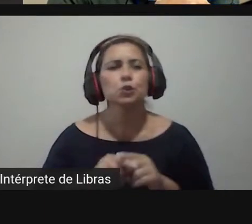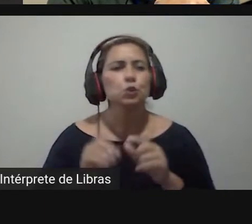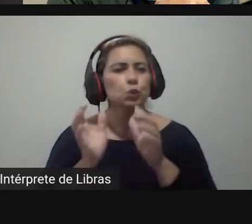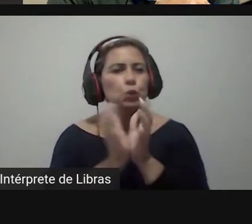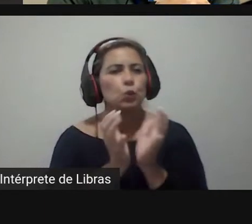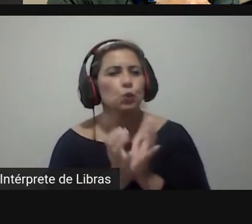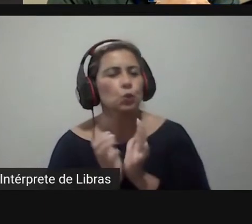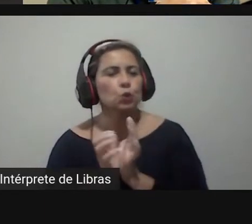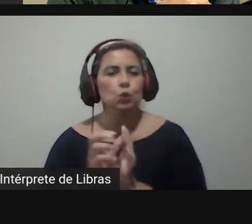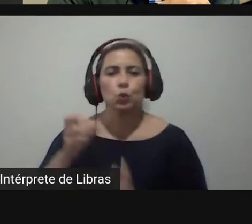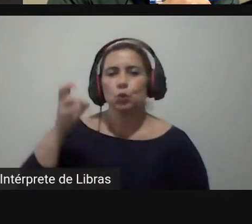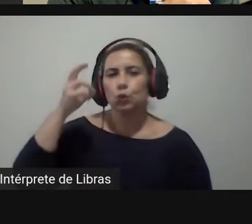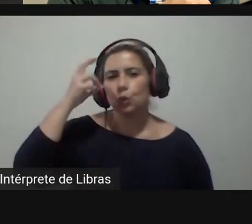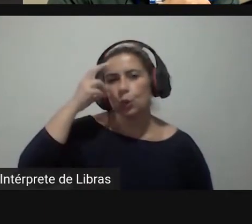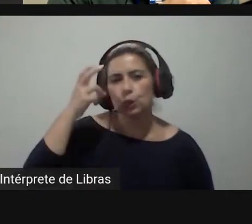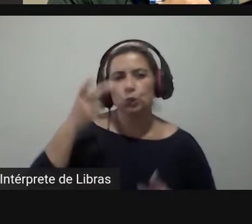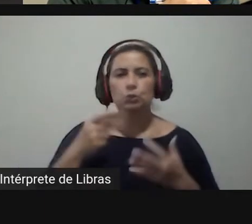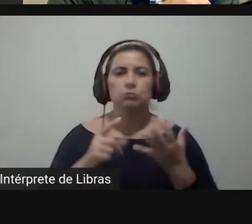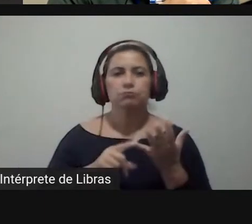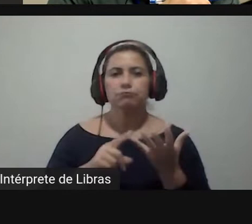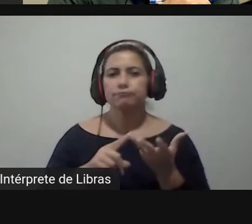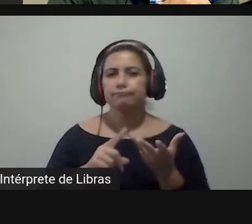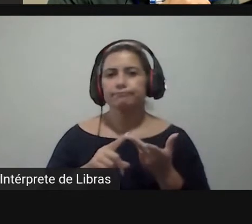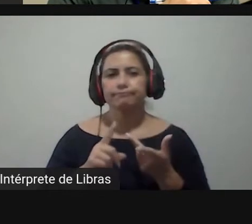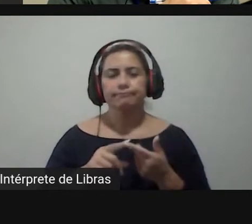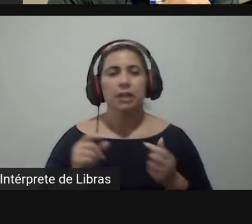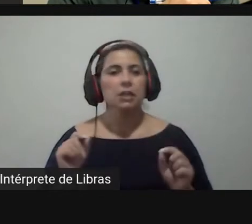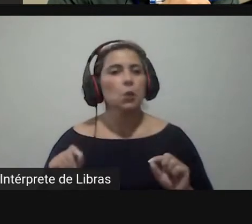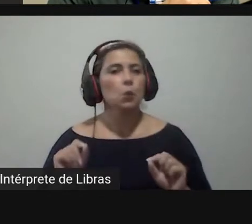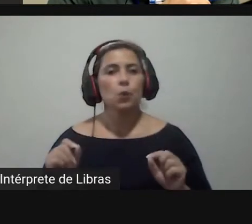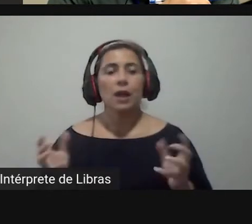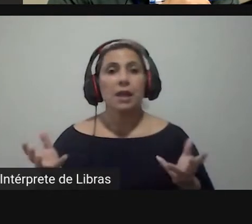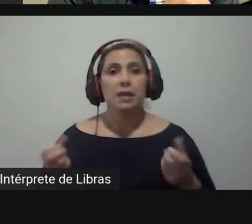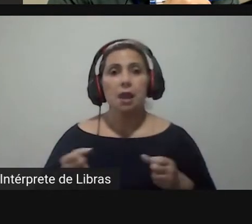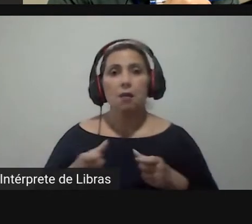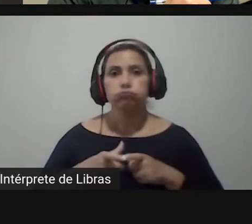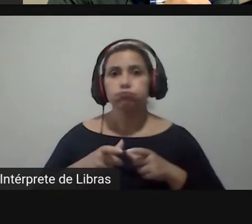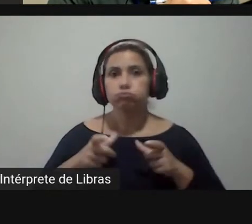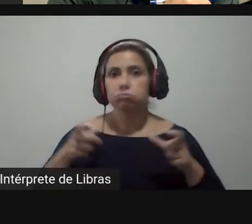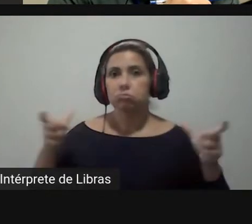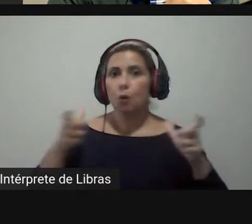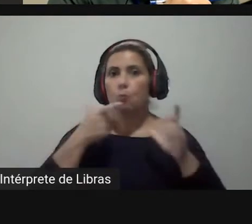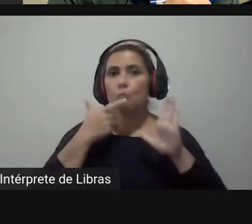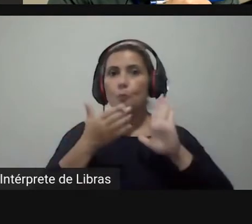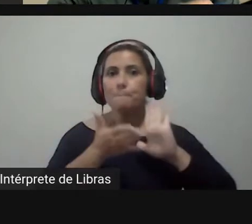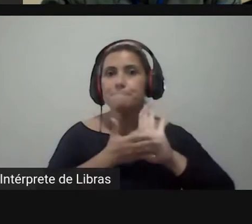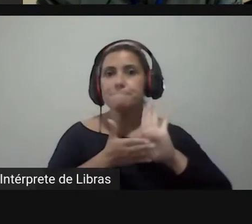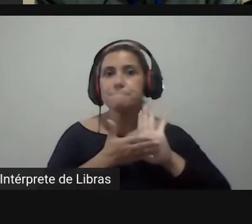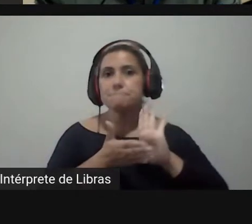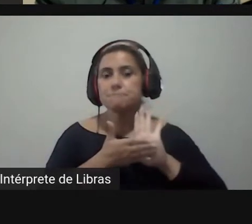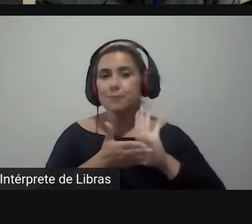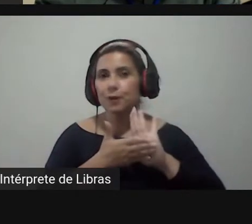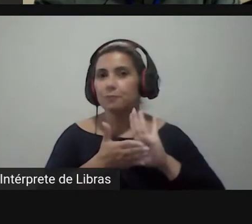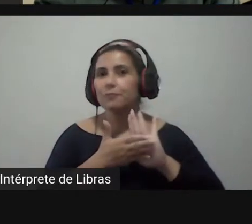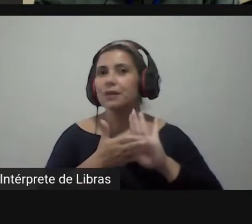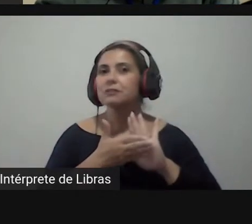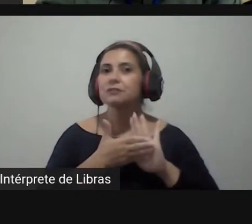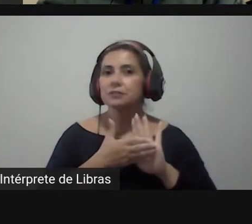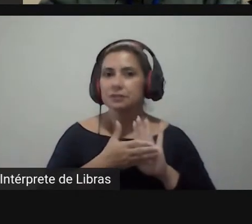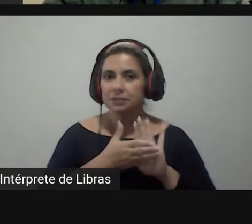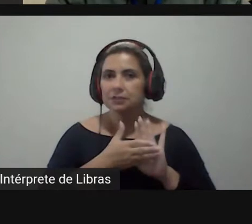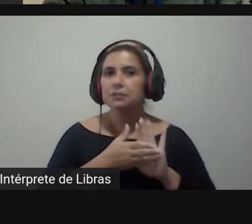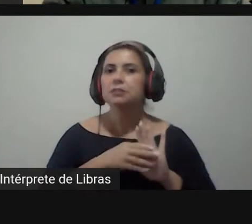coisas do tipo e é impressionante a quantidade de propostas muito pertinentes e que